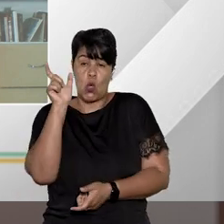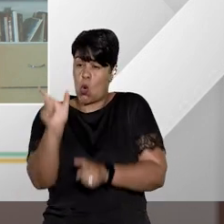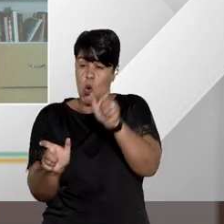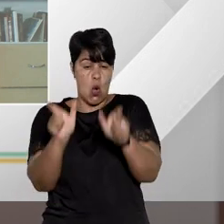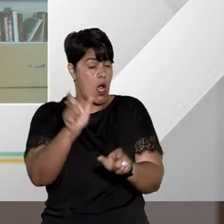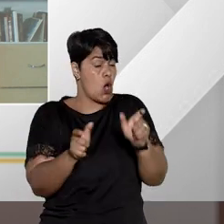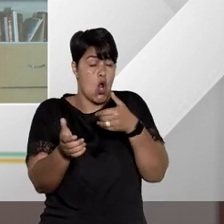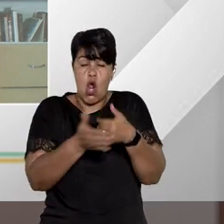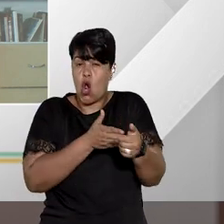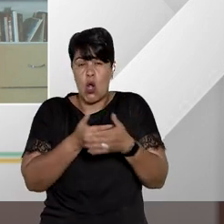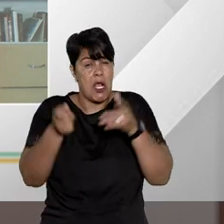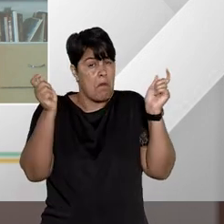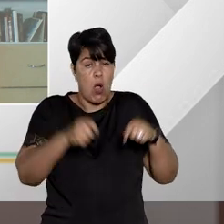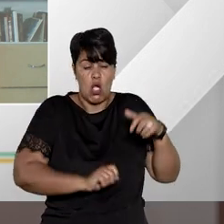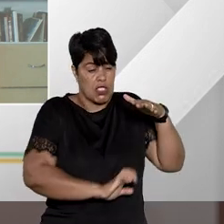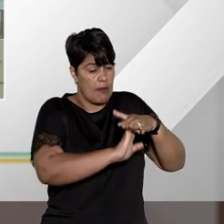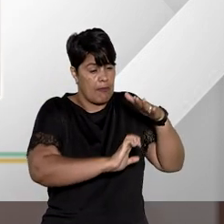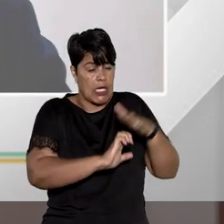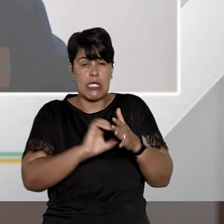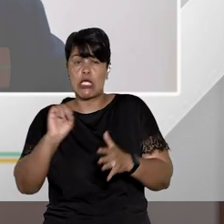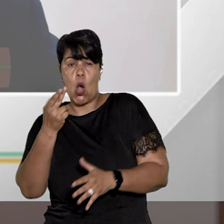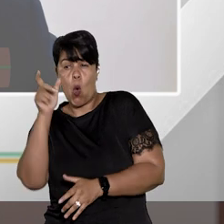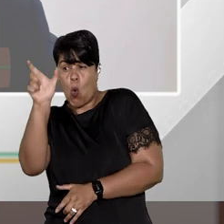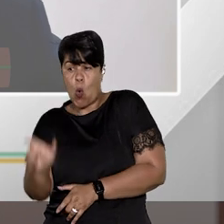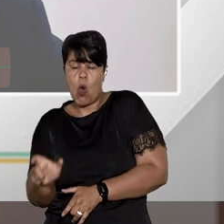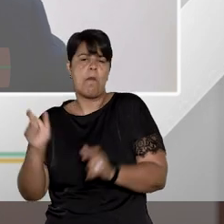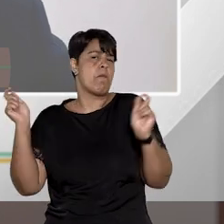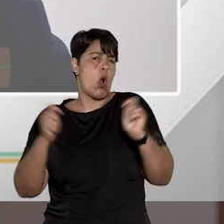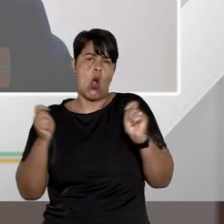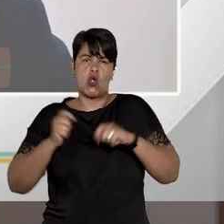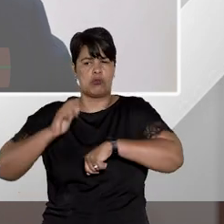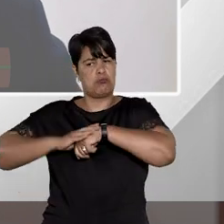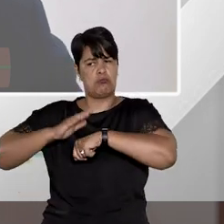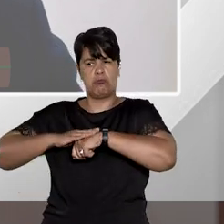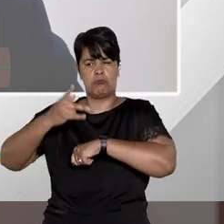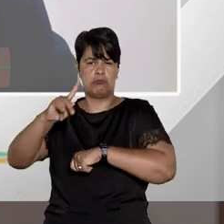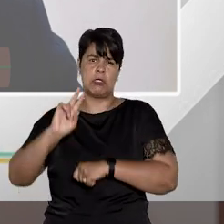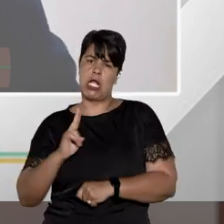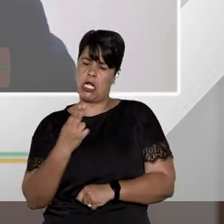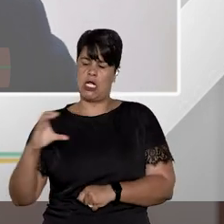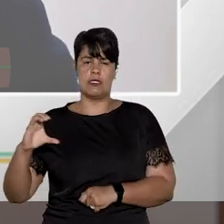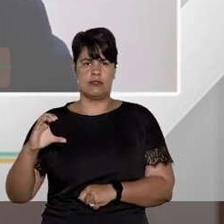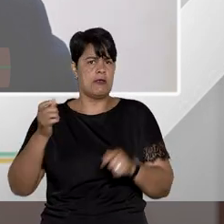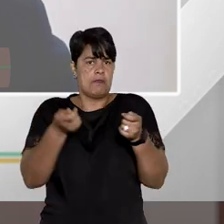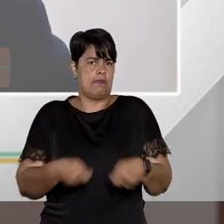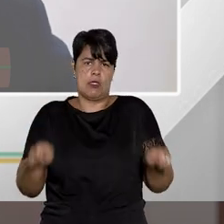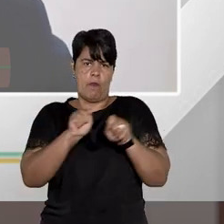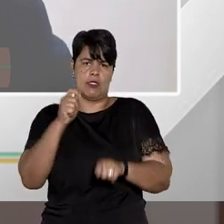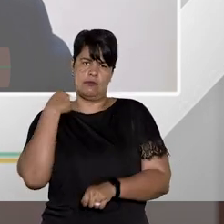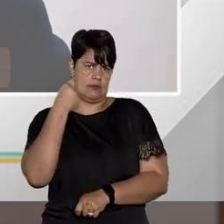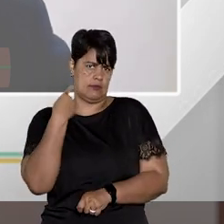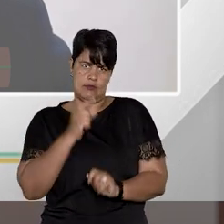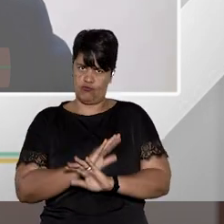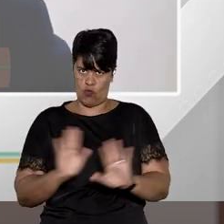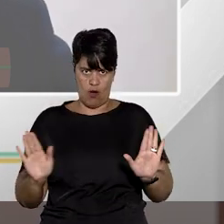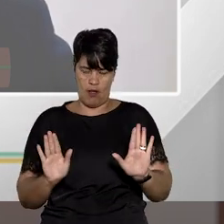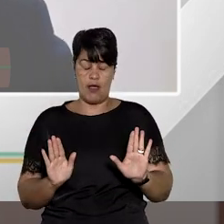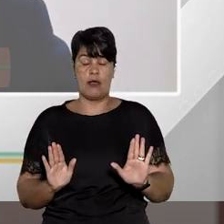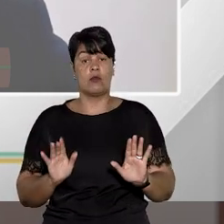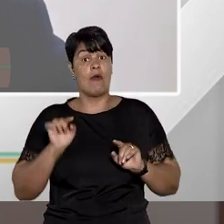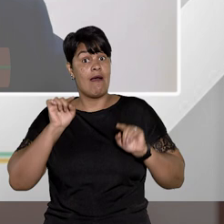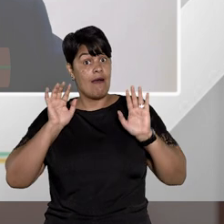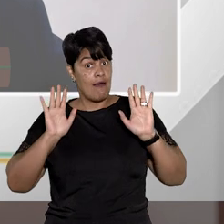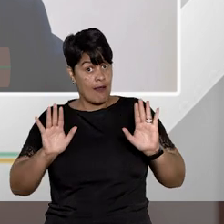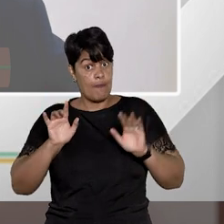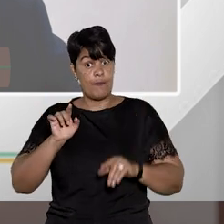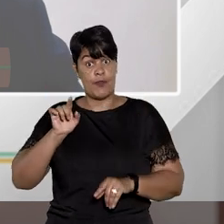pode impetrar o habeas corpus, de modo que não é necessária a presença do advogado. Importante você lembrar, Fátima, que ele é o